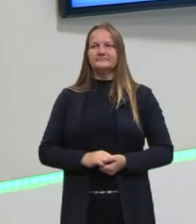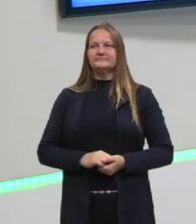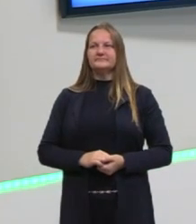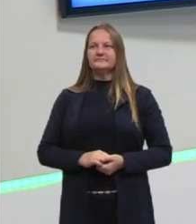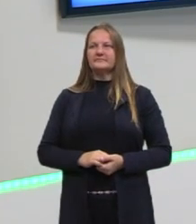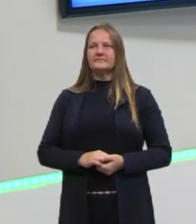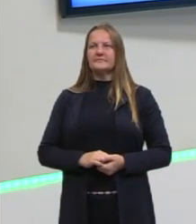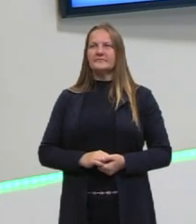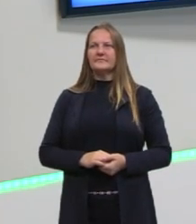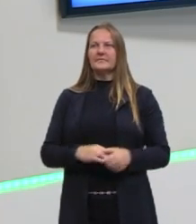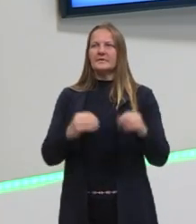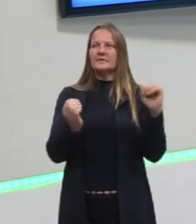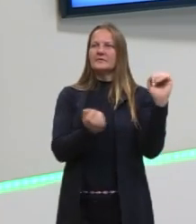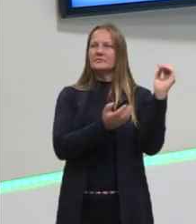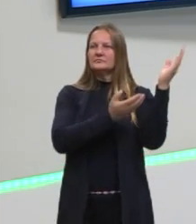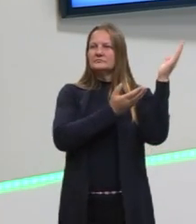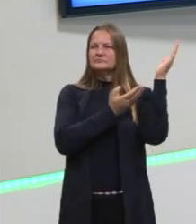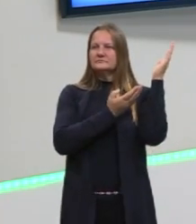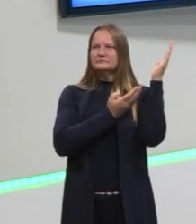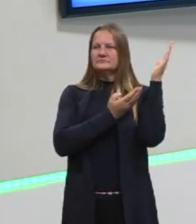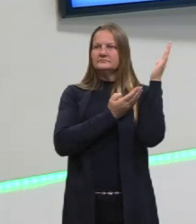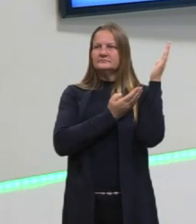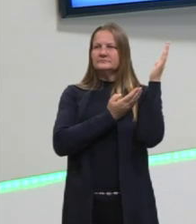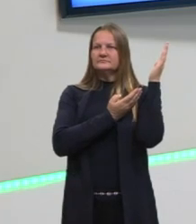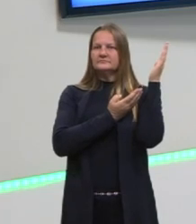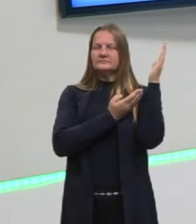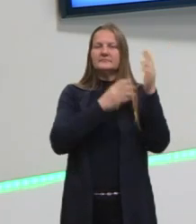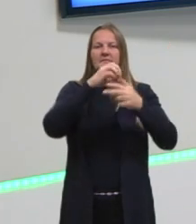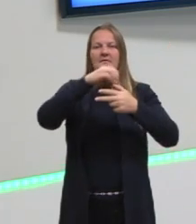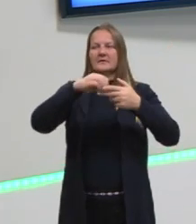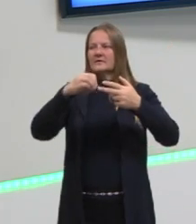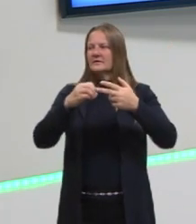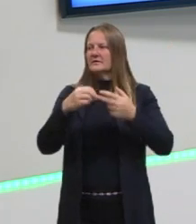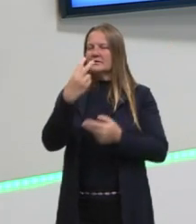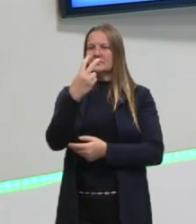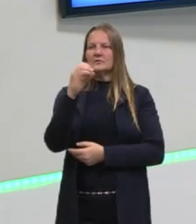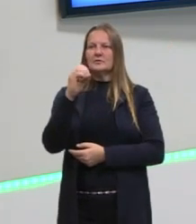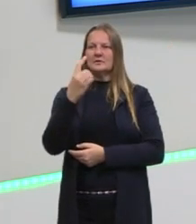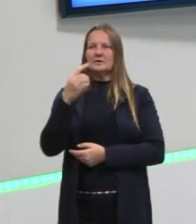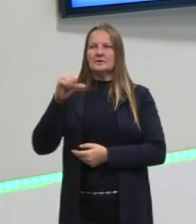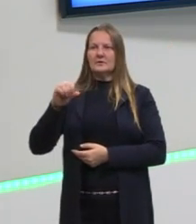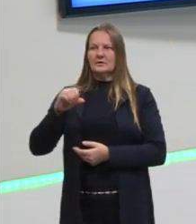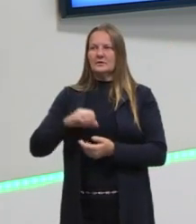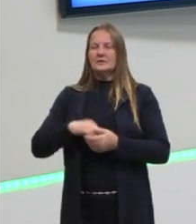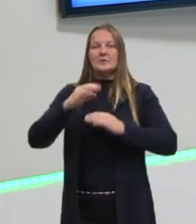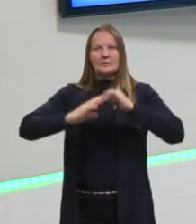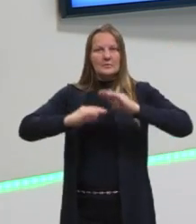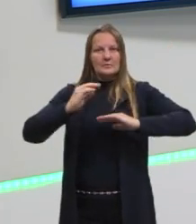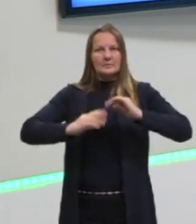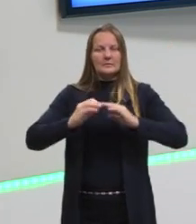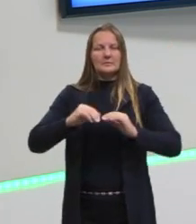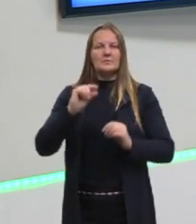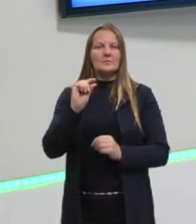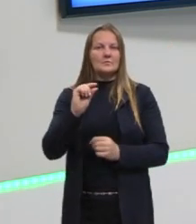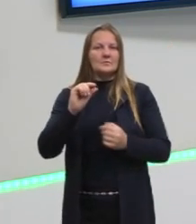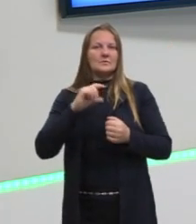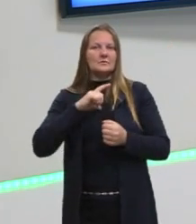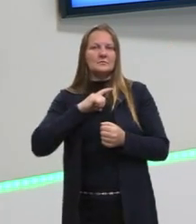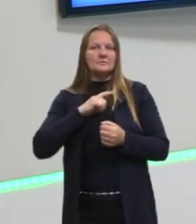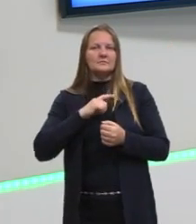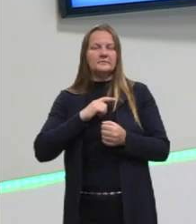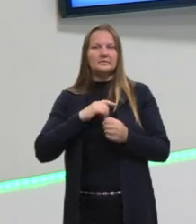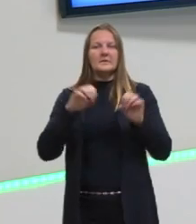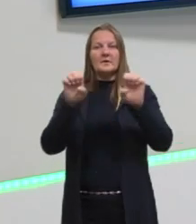questão que eu trouxe para vocês, então, ela é uma questão do Enem de 2019, onde nós vamos aplicar um pouquinho, então, dessas